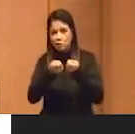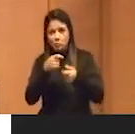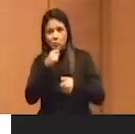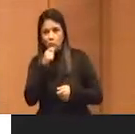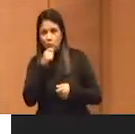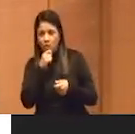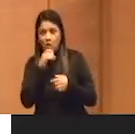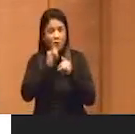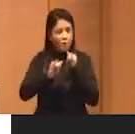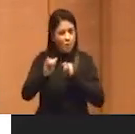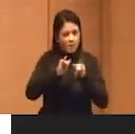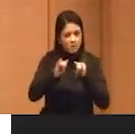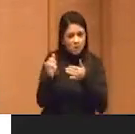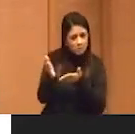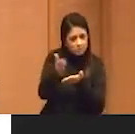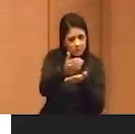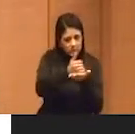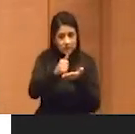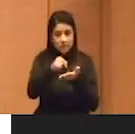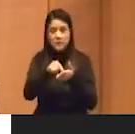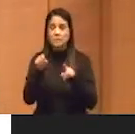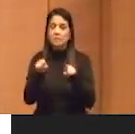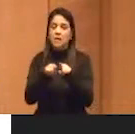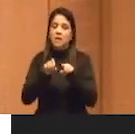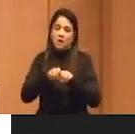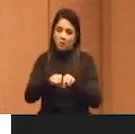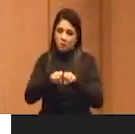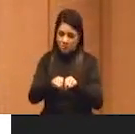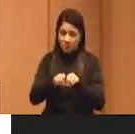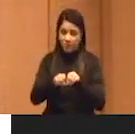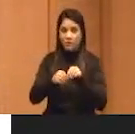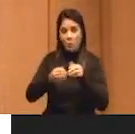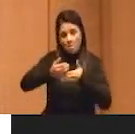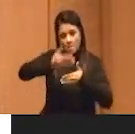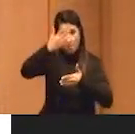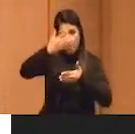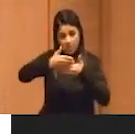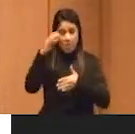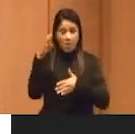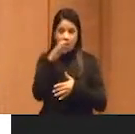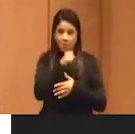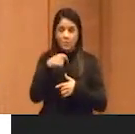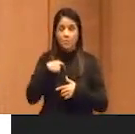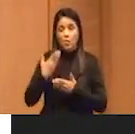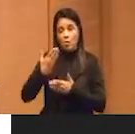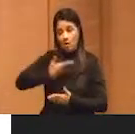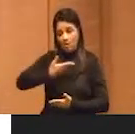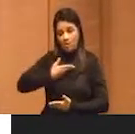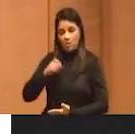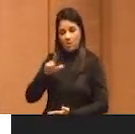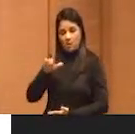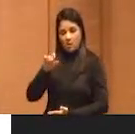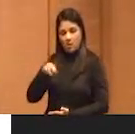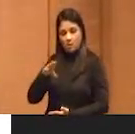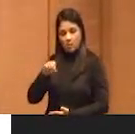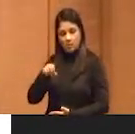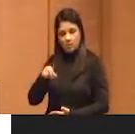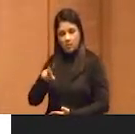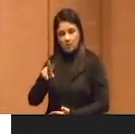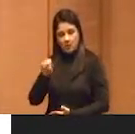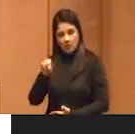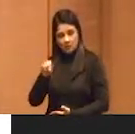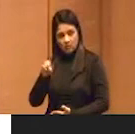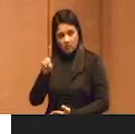checagem da desinformação, e claro, educacional, vou passar muito rapidinho, meu colega Leonardo Nascimento, da UFBA,